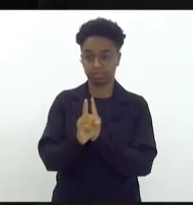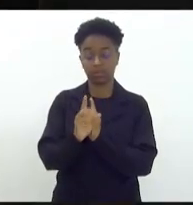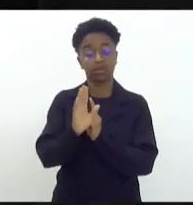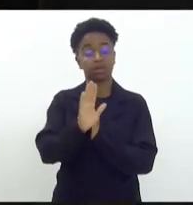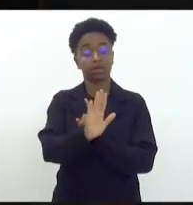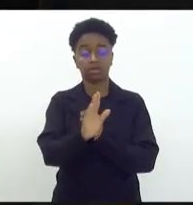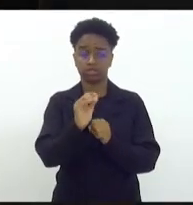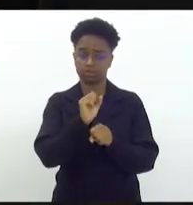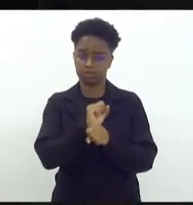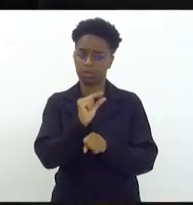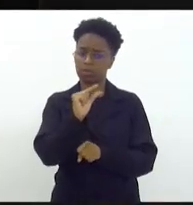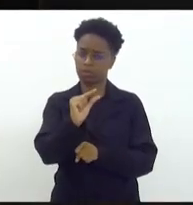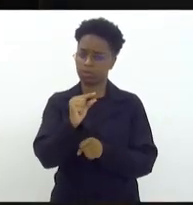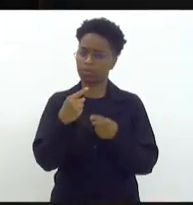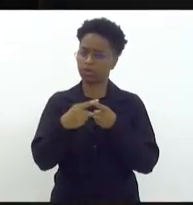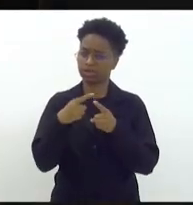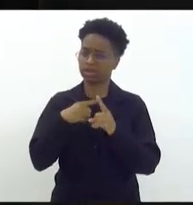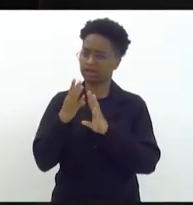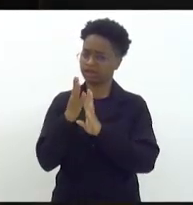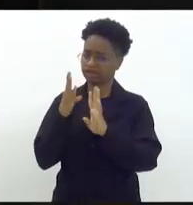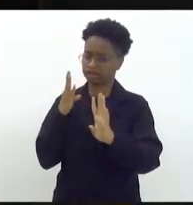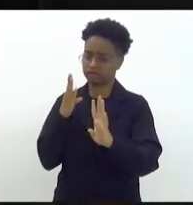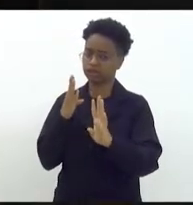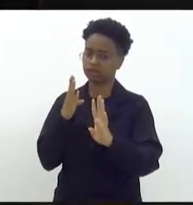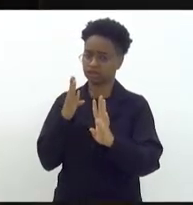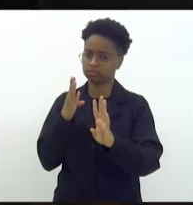minutinho, é que tem uma linha de escrito, paizinho.